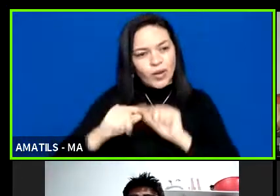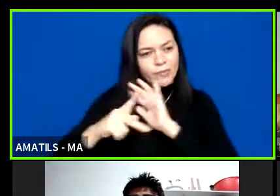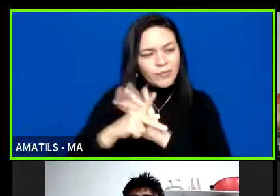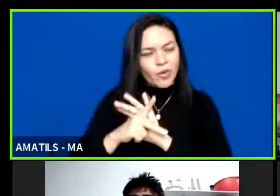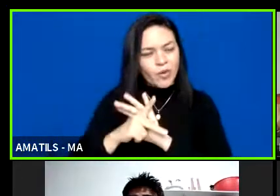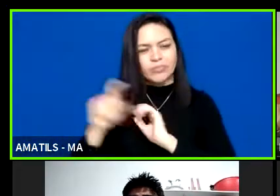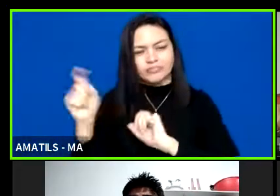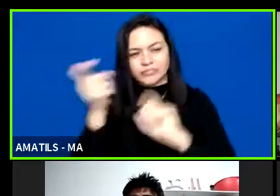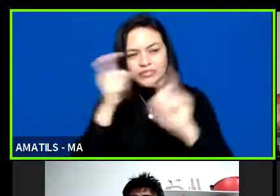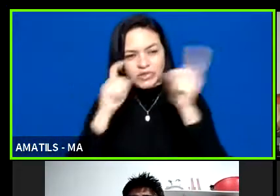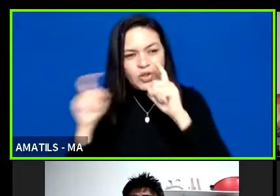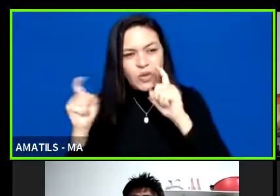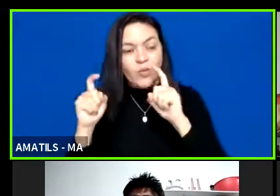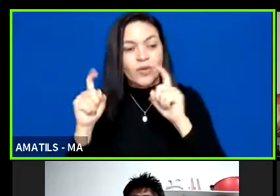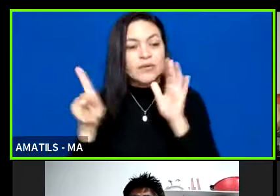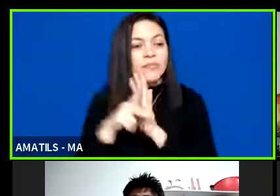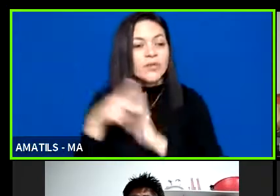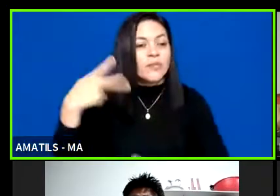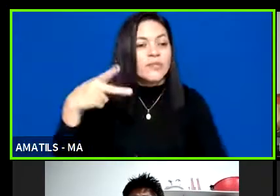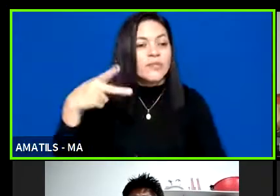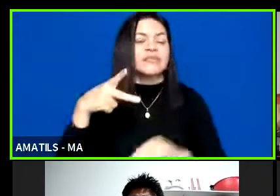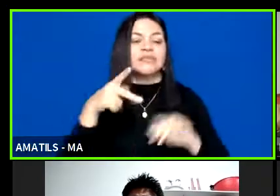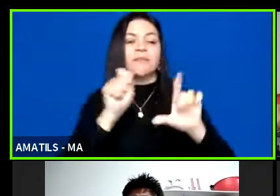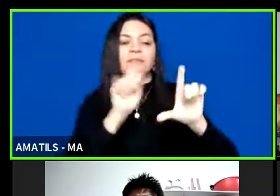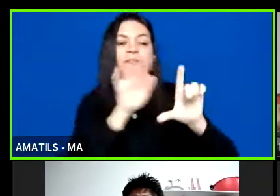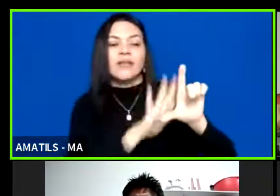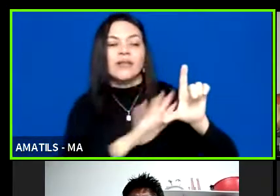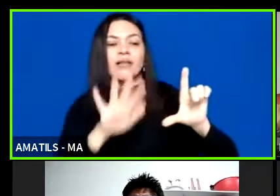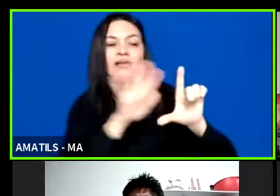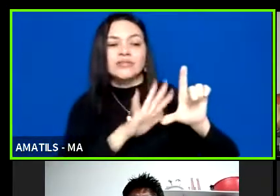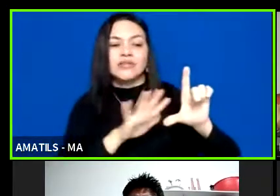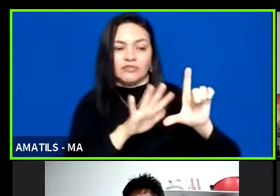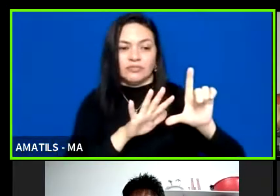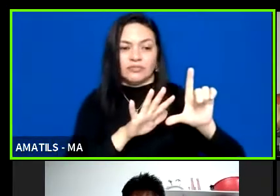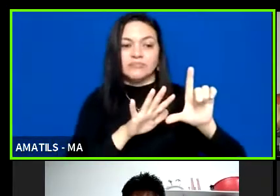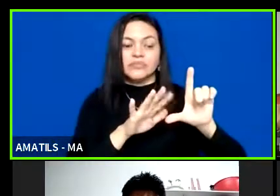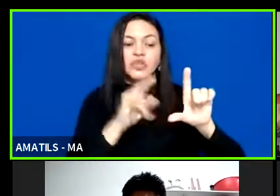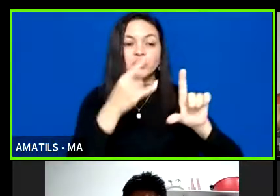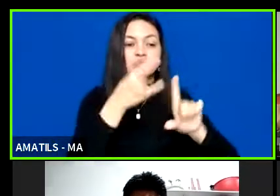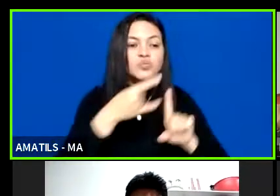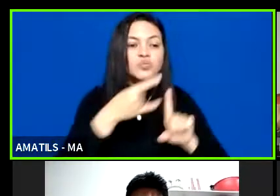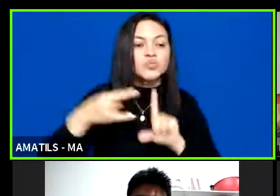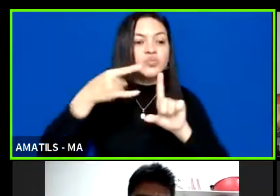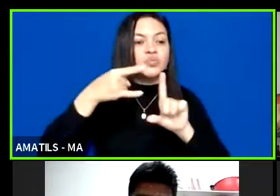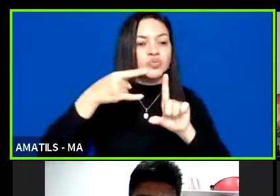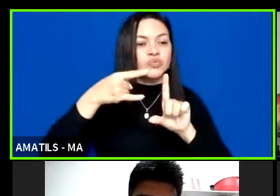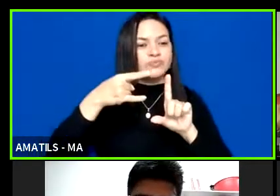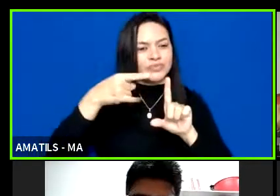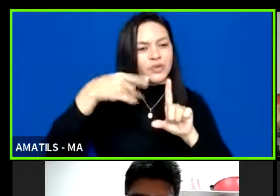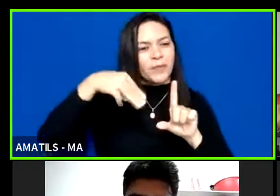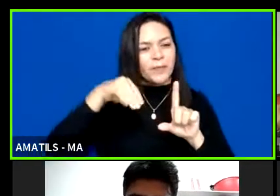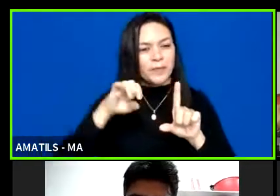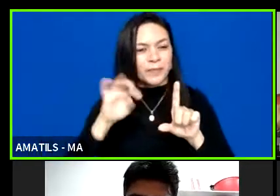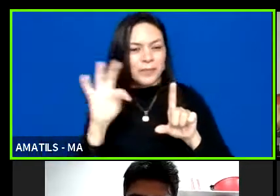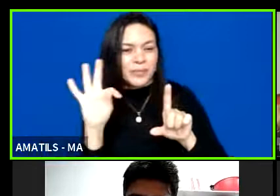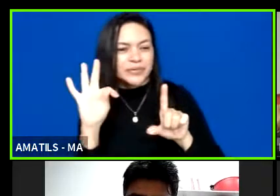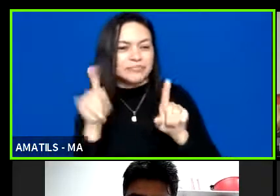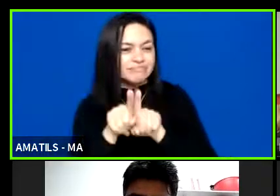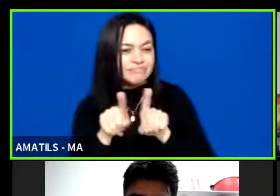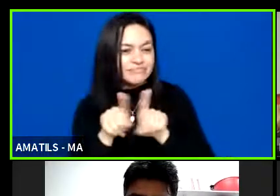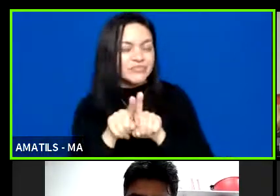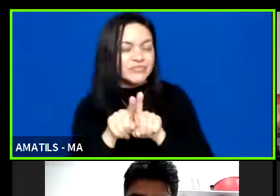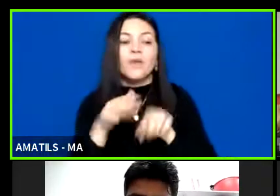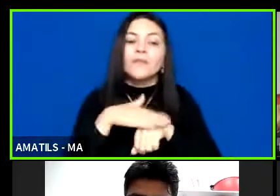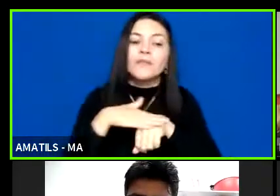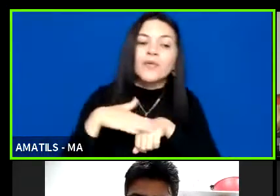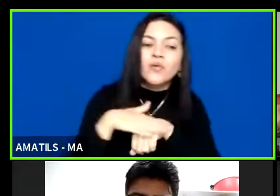através dessa plataforma virtual Zoom Meet para conversarmos e apresentar também